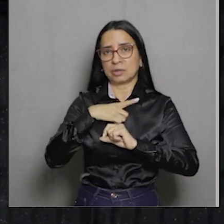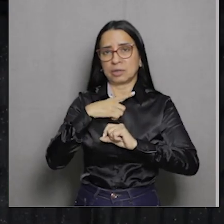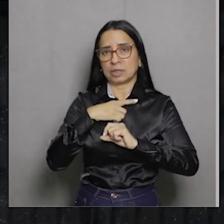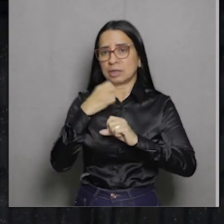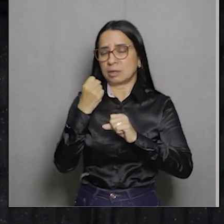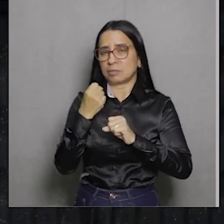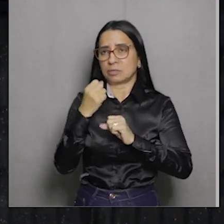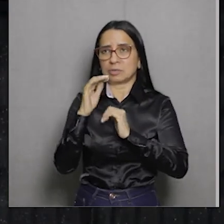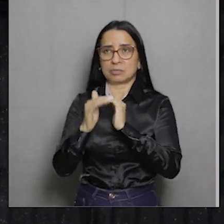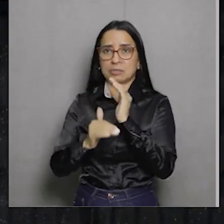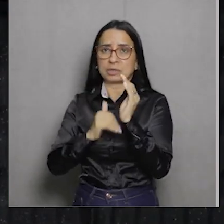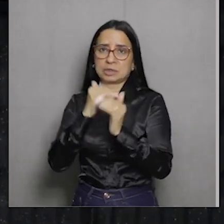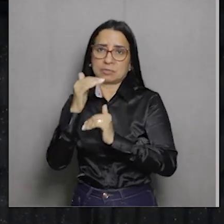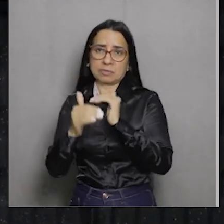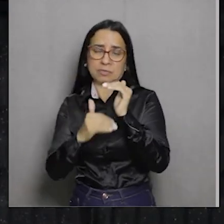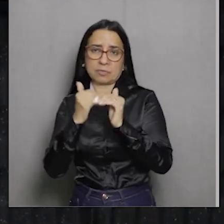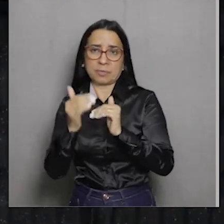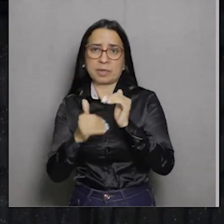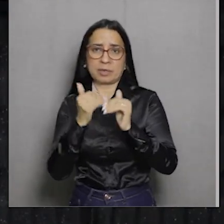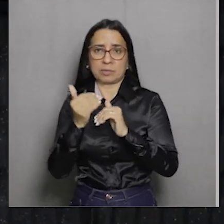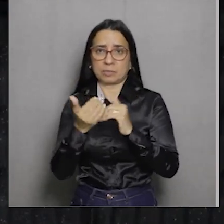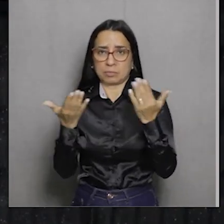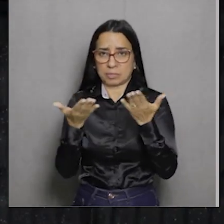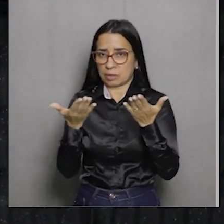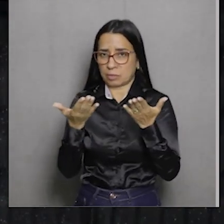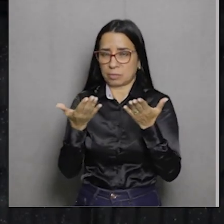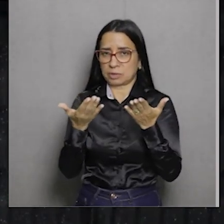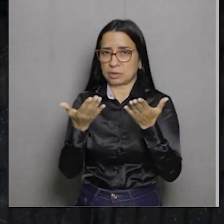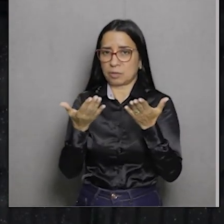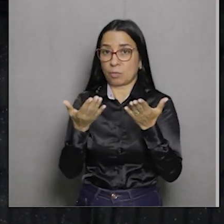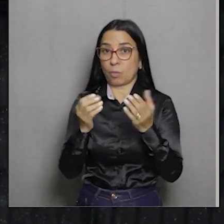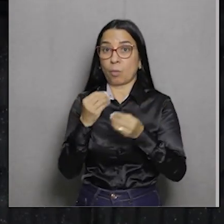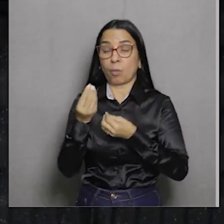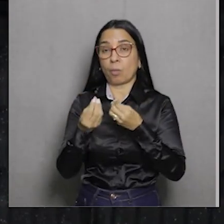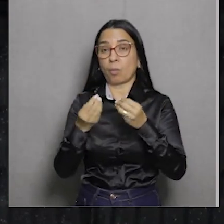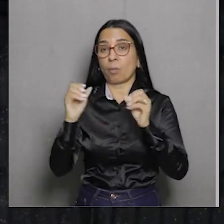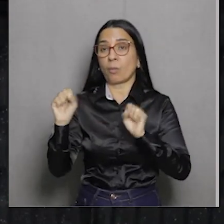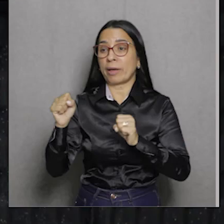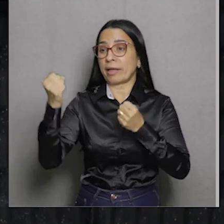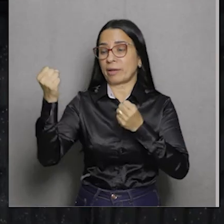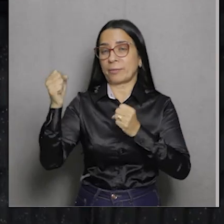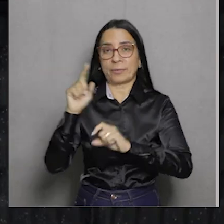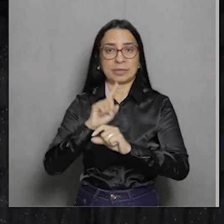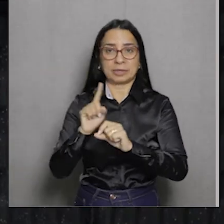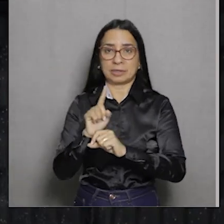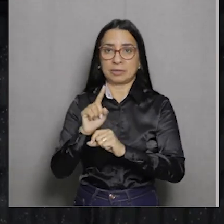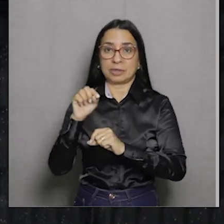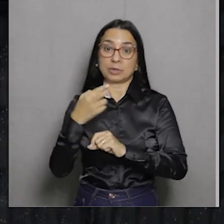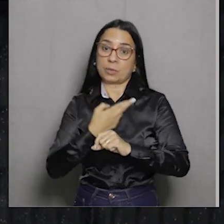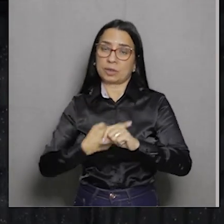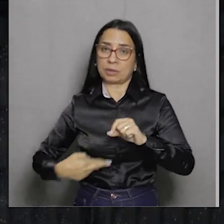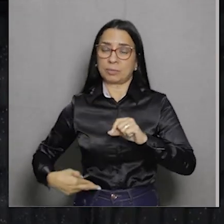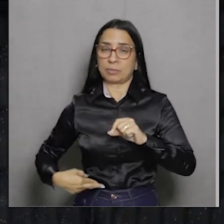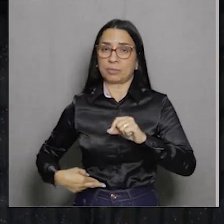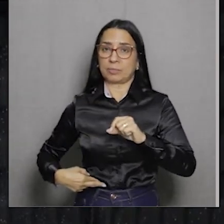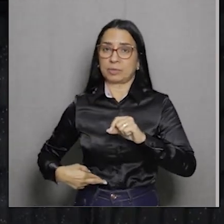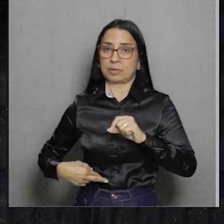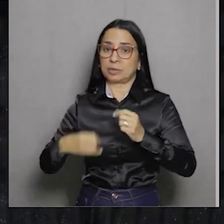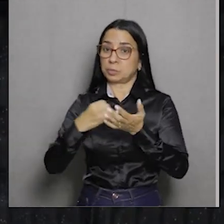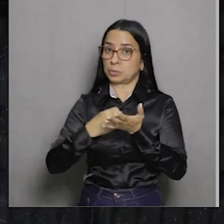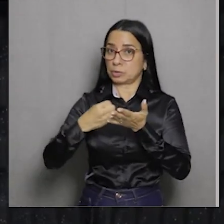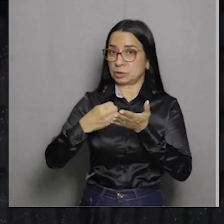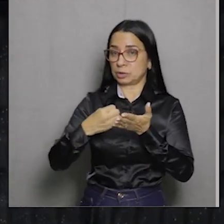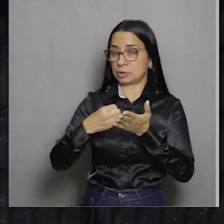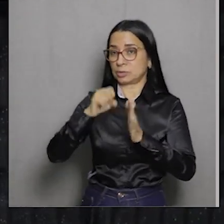agora, essa construção é lá com a república. Os republicanos intelectuais, no início do século XX, é que vão